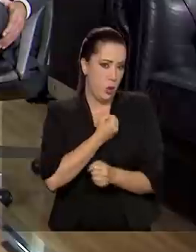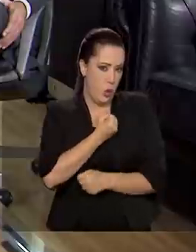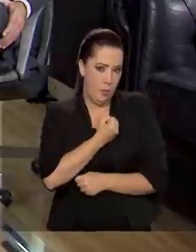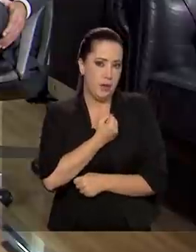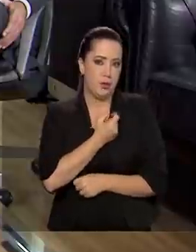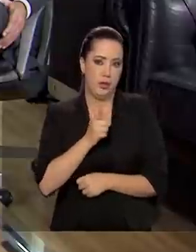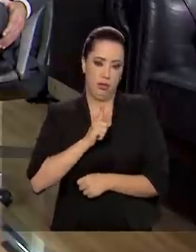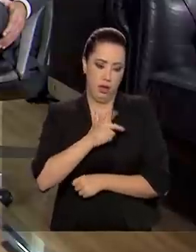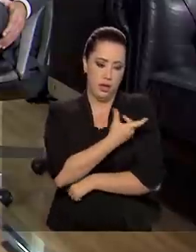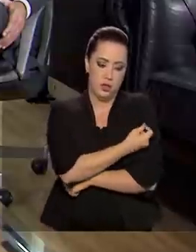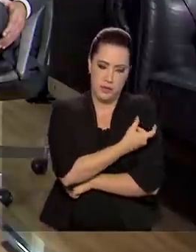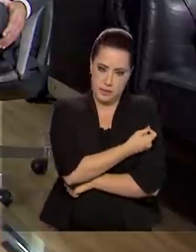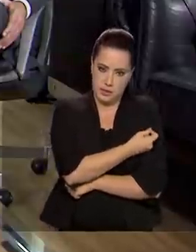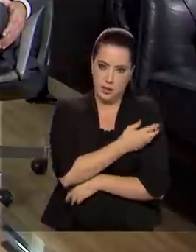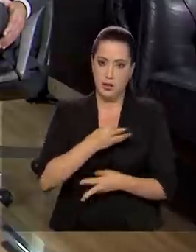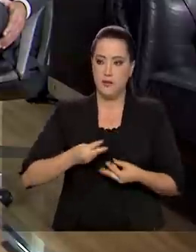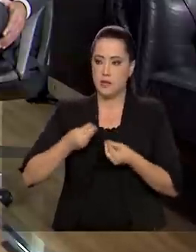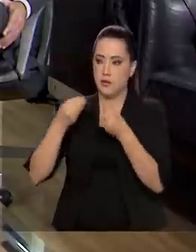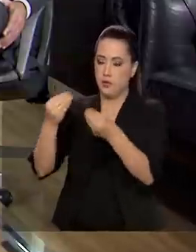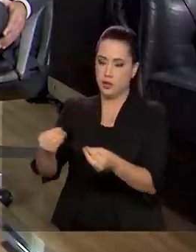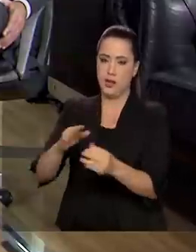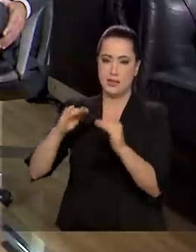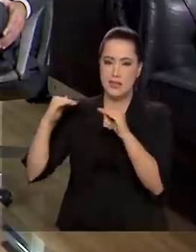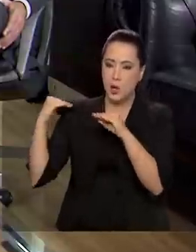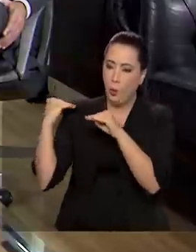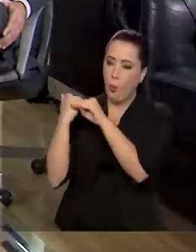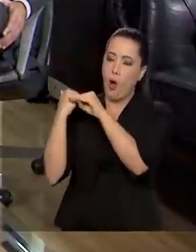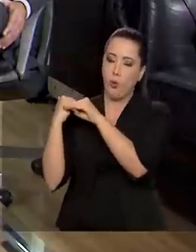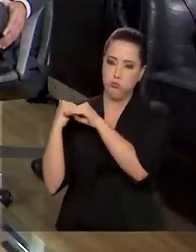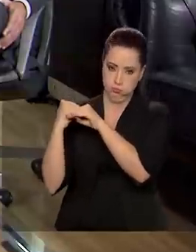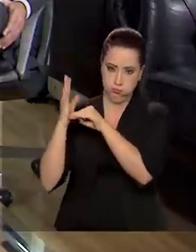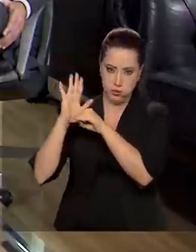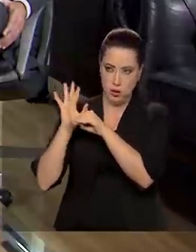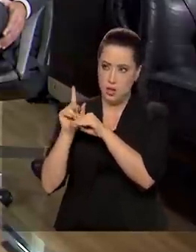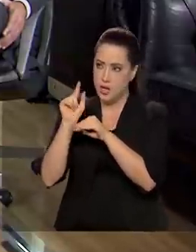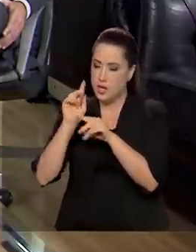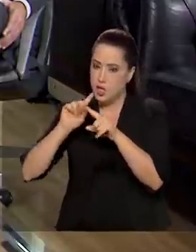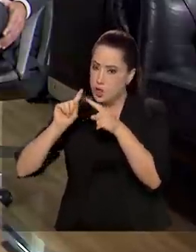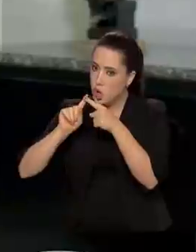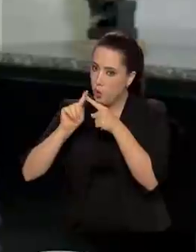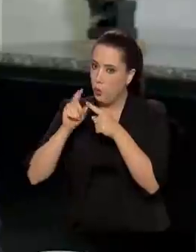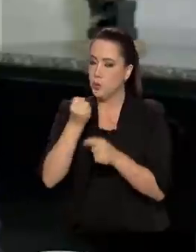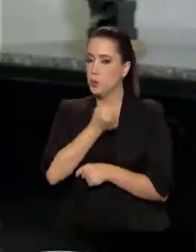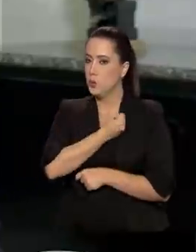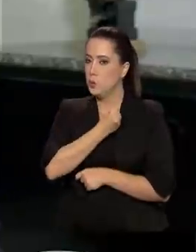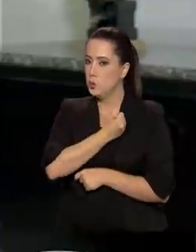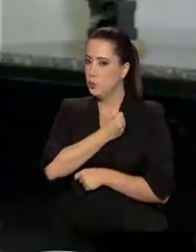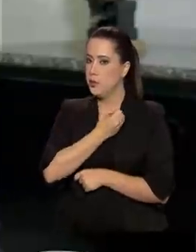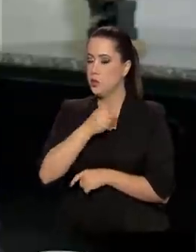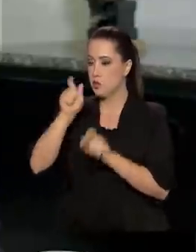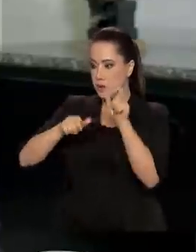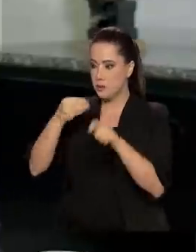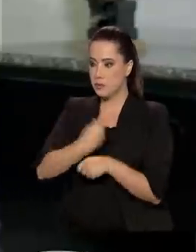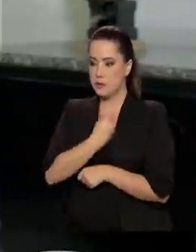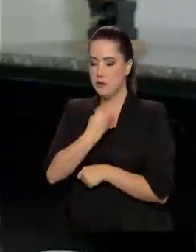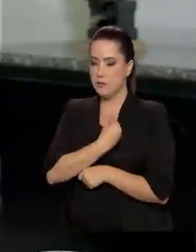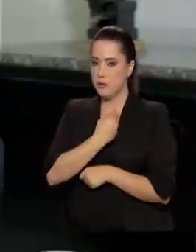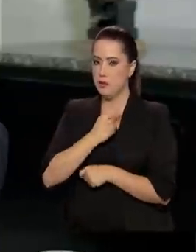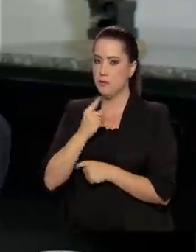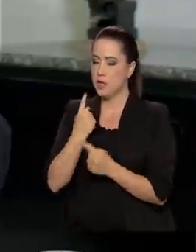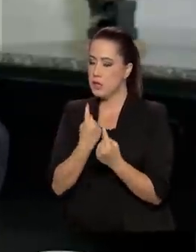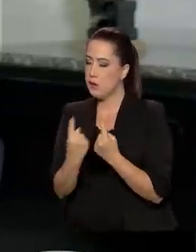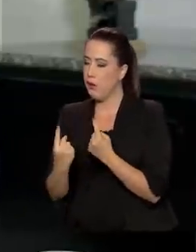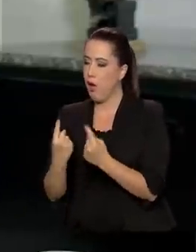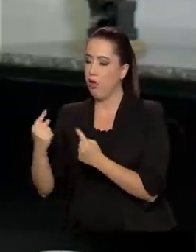ela será distribuída igualitariamente dentro da proporcionalidade dos estados. Ou seja,